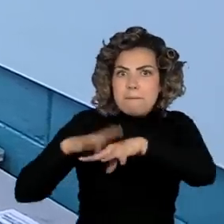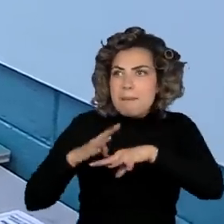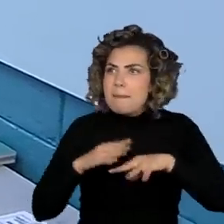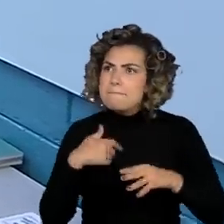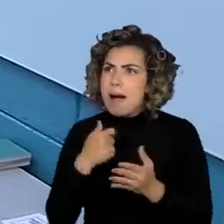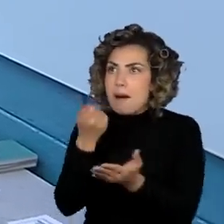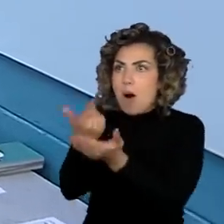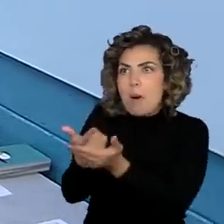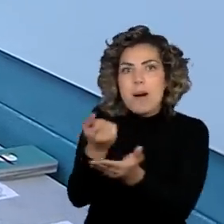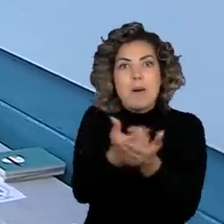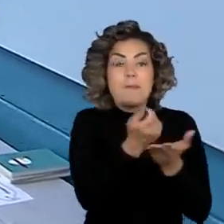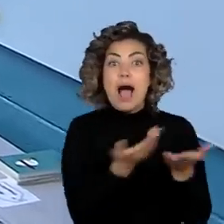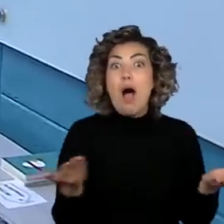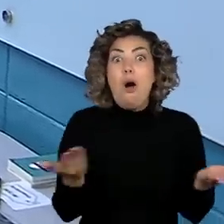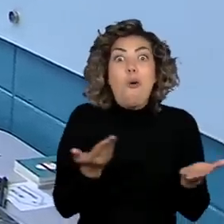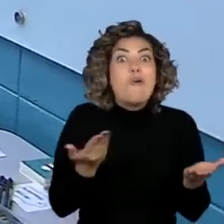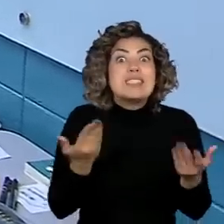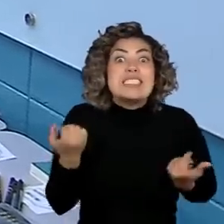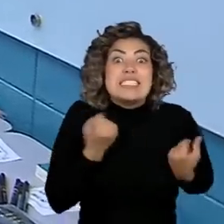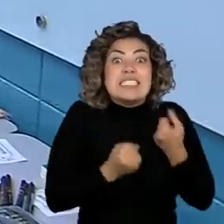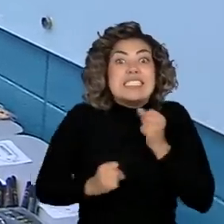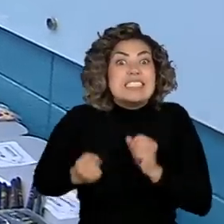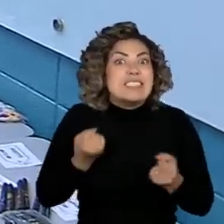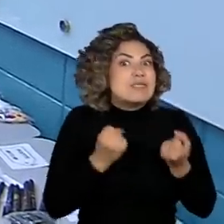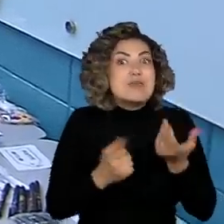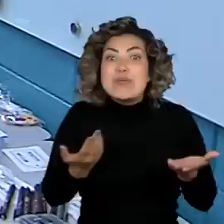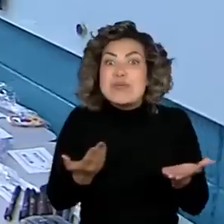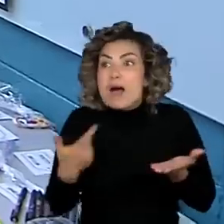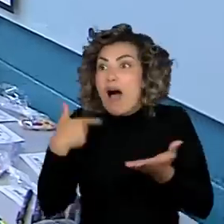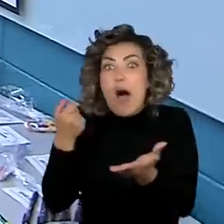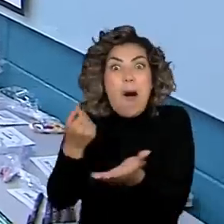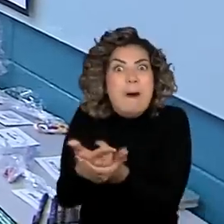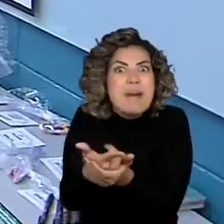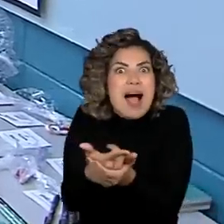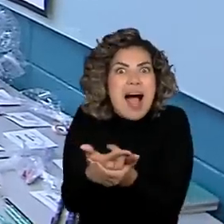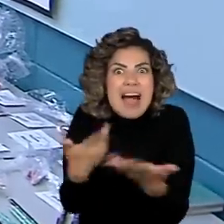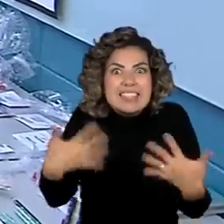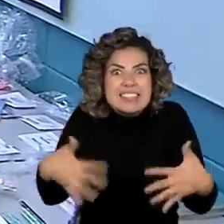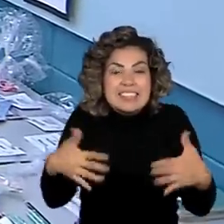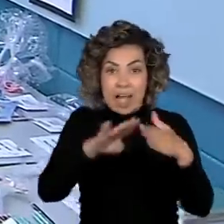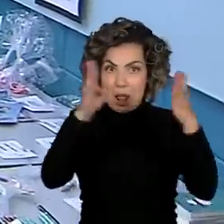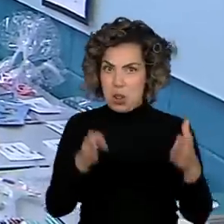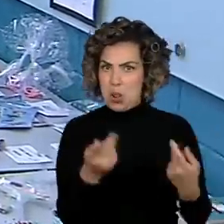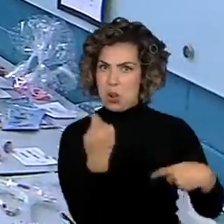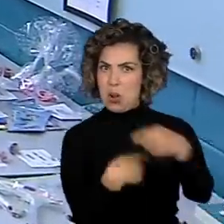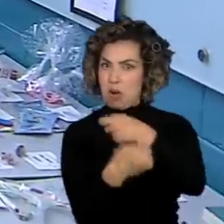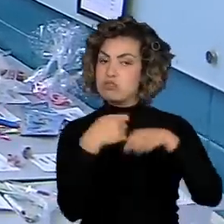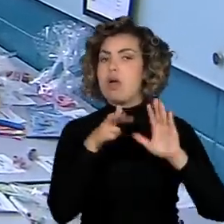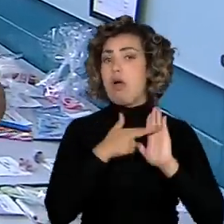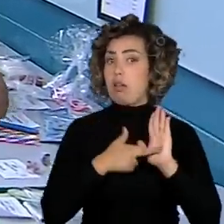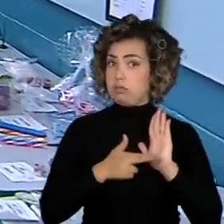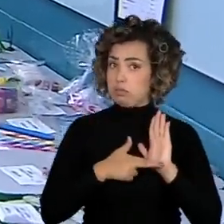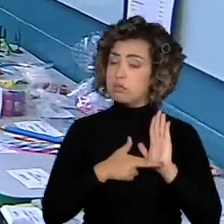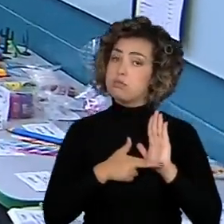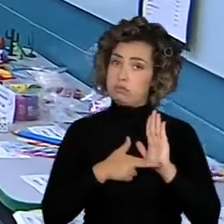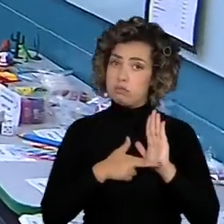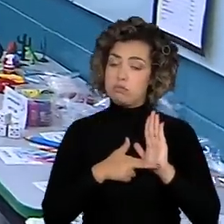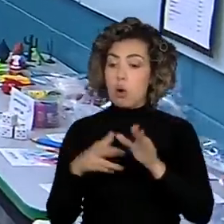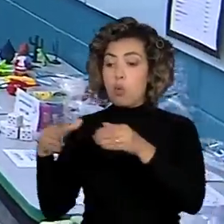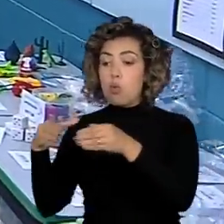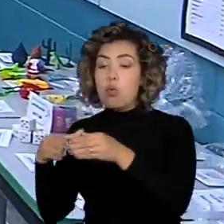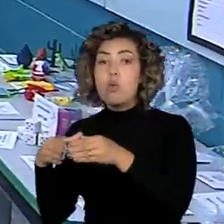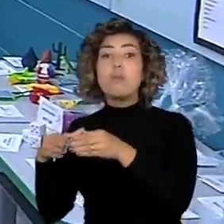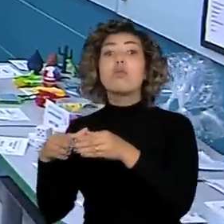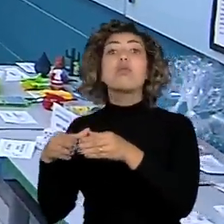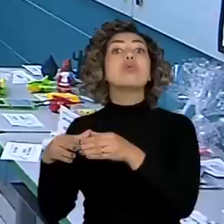chegou a hora mais esperada que as compras. E aqui na lojinha também existem regras. São cinco grupos